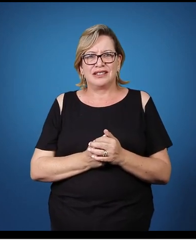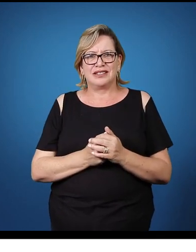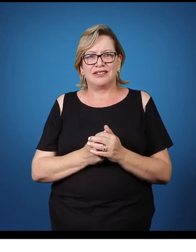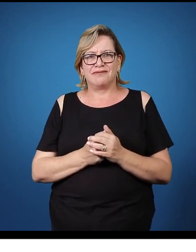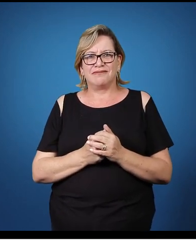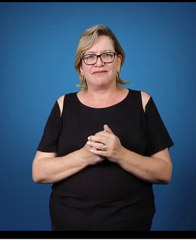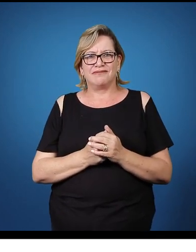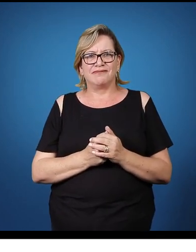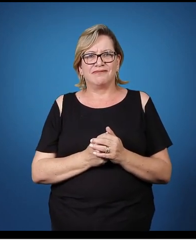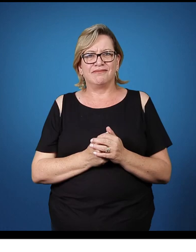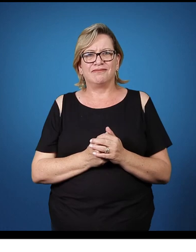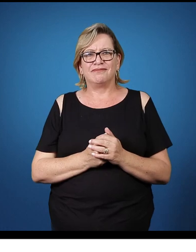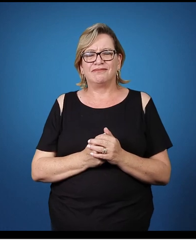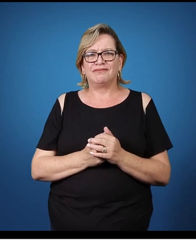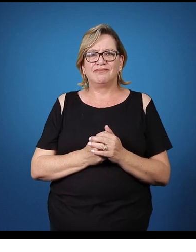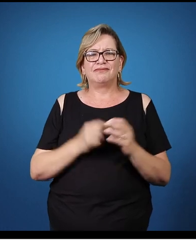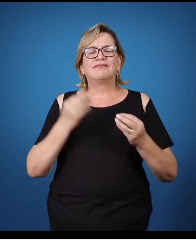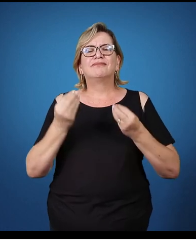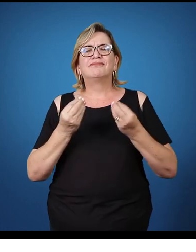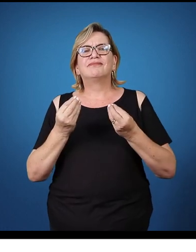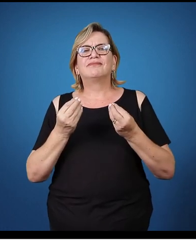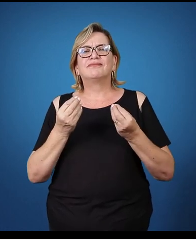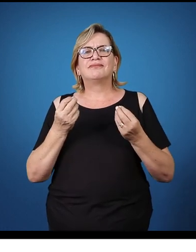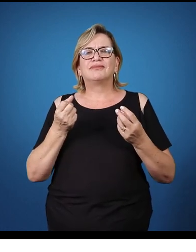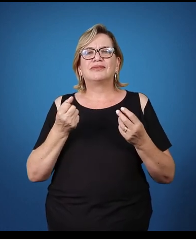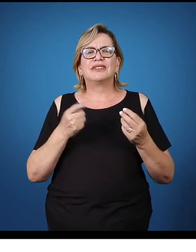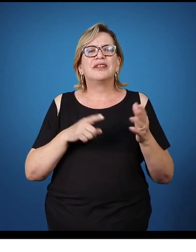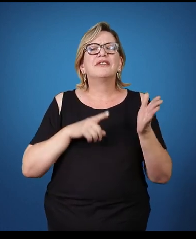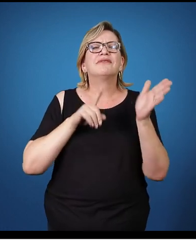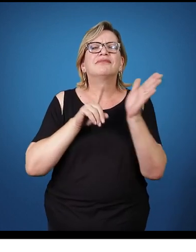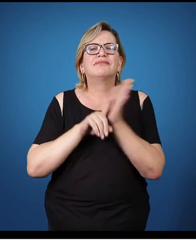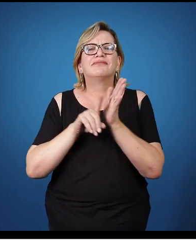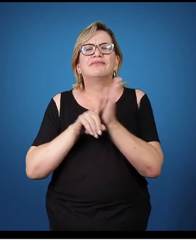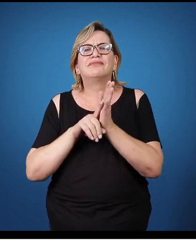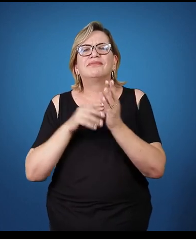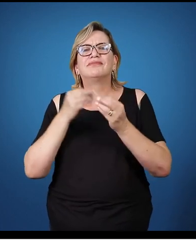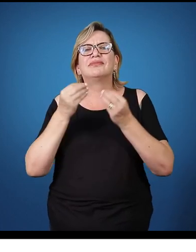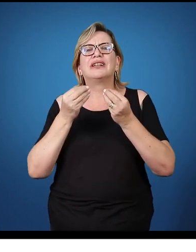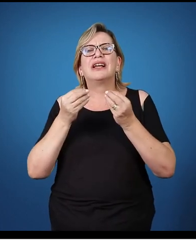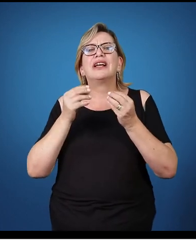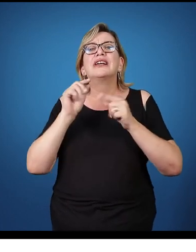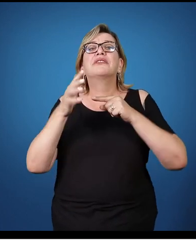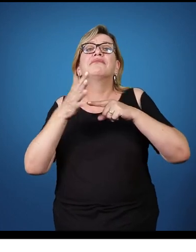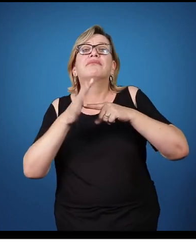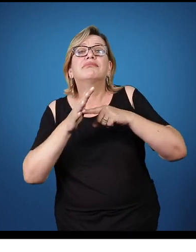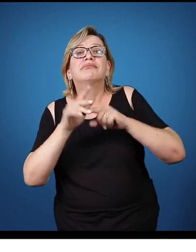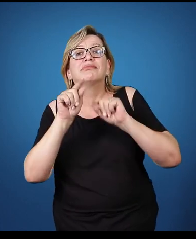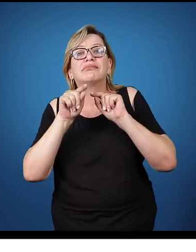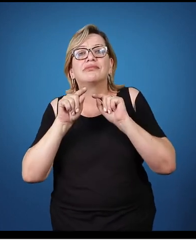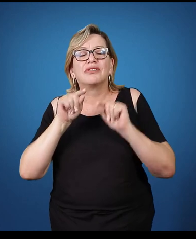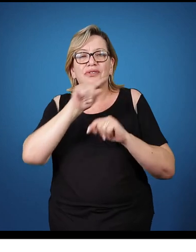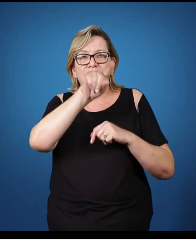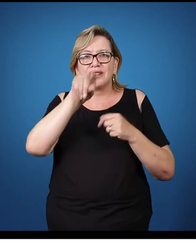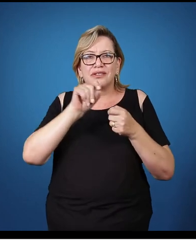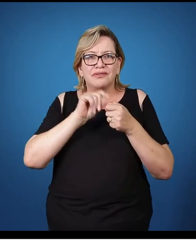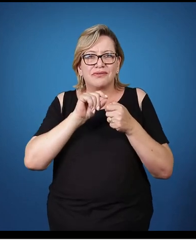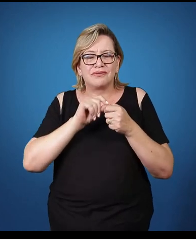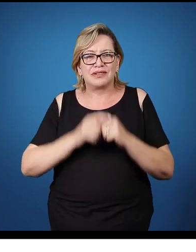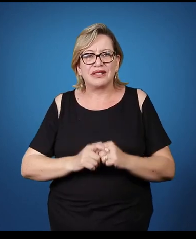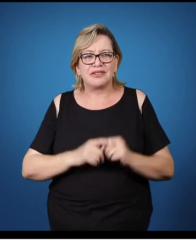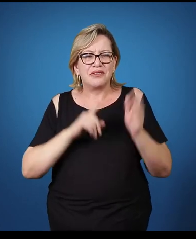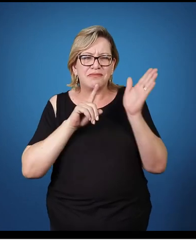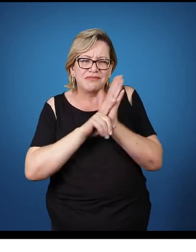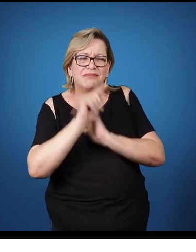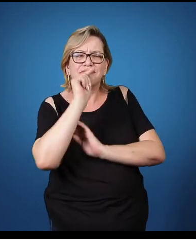colegas. Então, senhoras e senhores. Que máquina é essa que vocês viram? Vamos começar